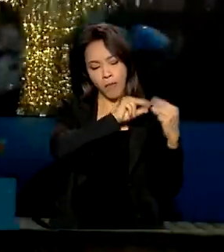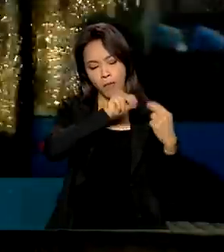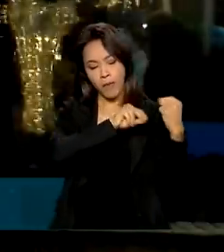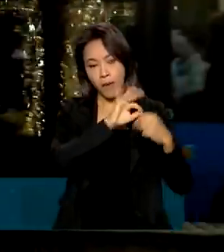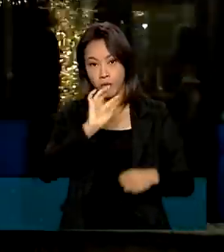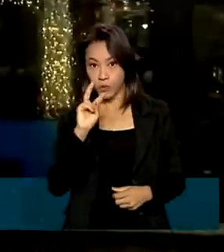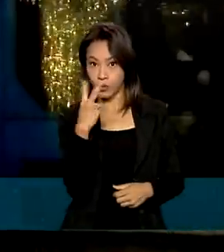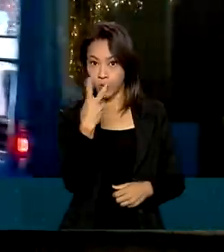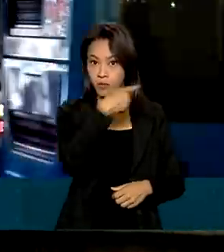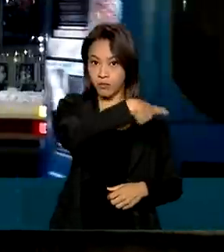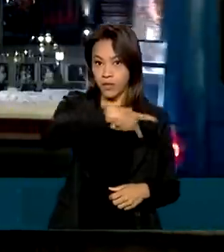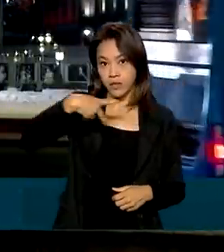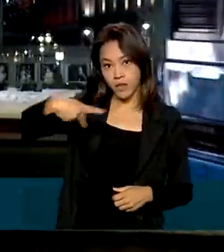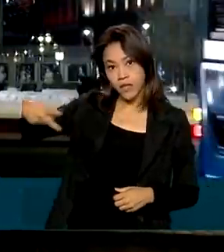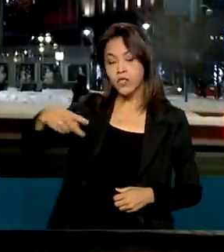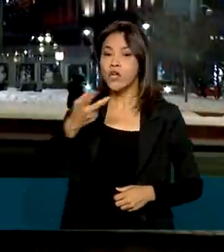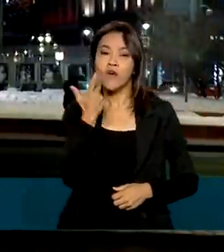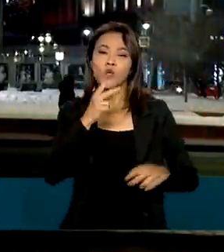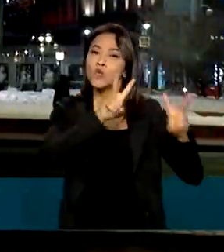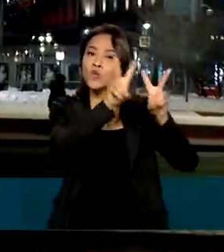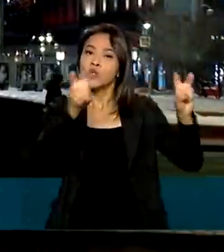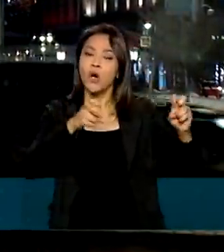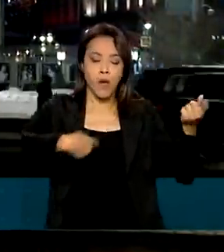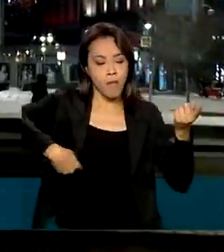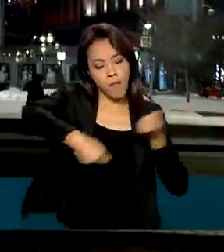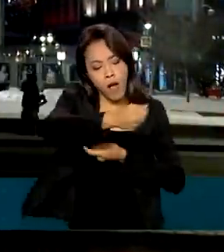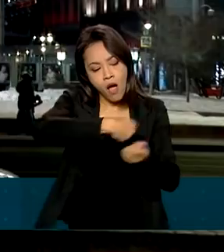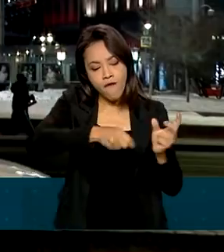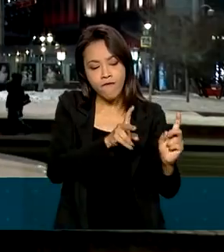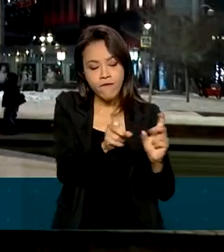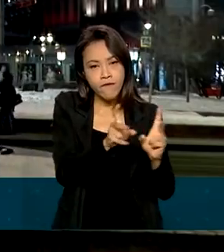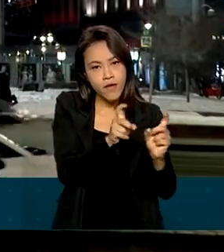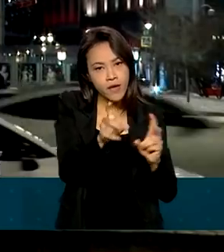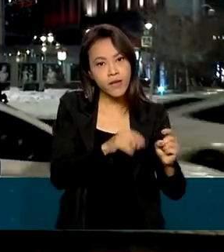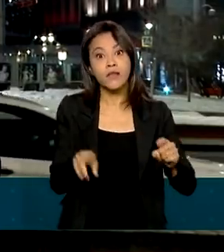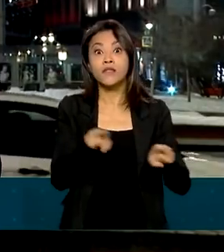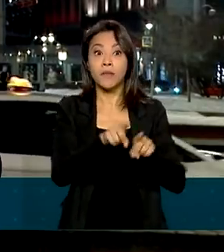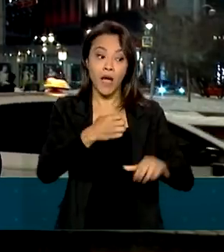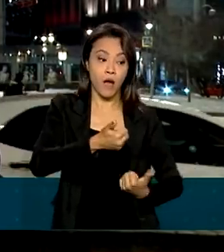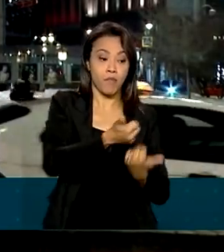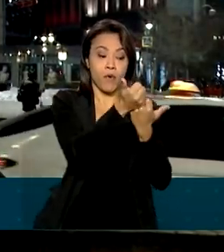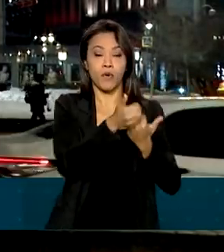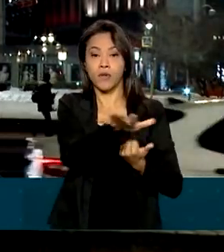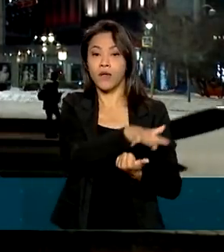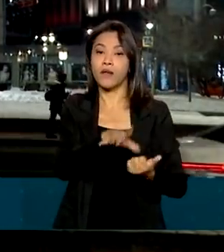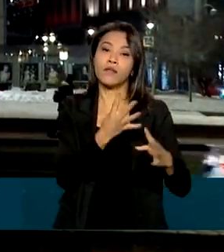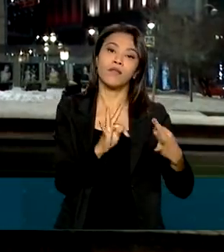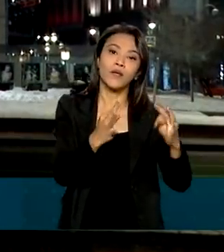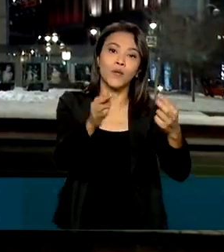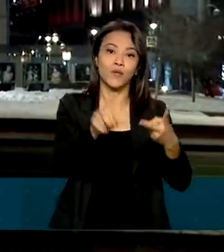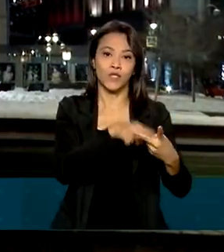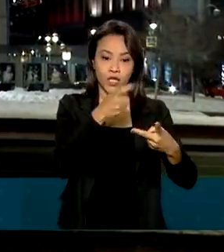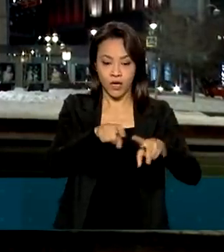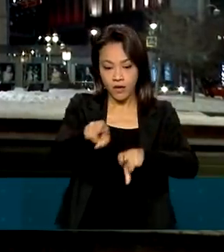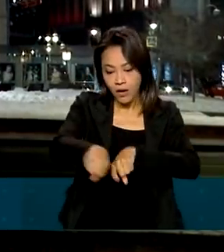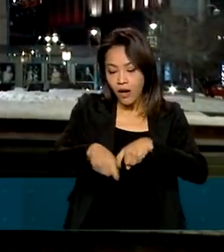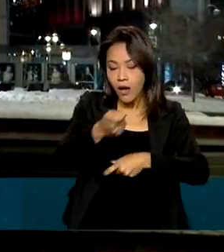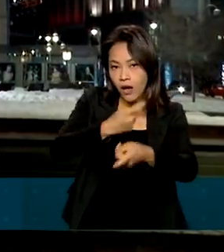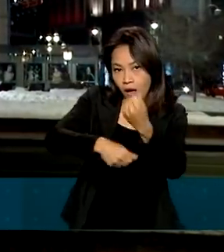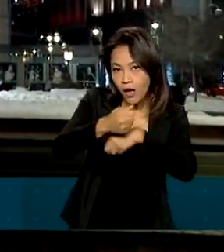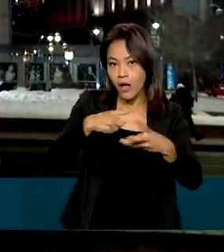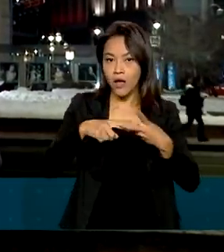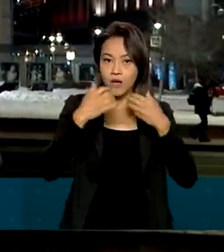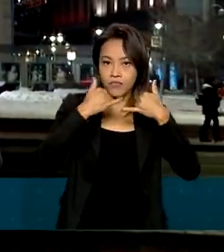líderes conversaram sobre o comércio entre os dois países e cooperação nas áreas de tecnologia, agronegócio,